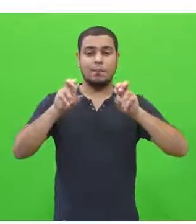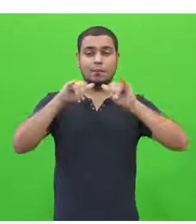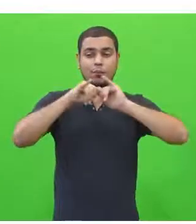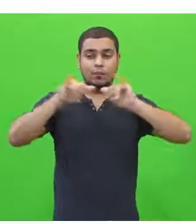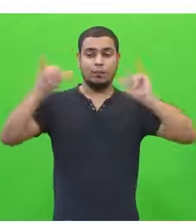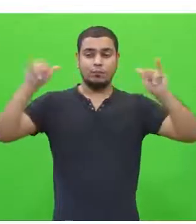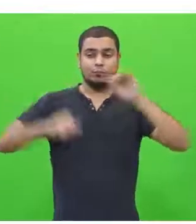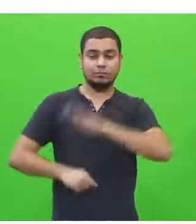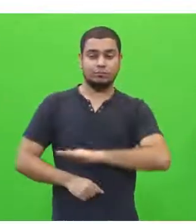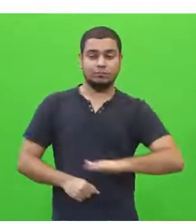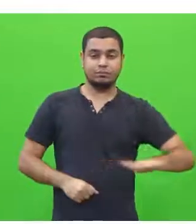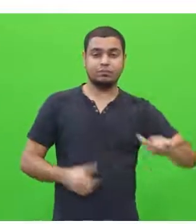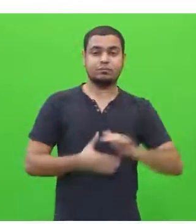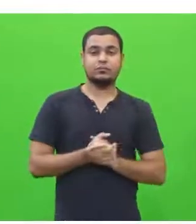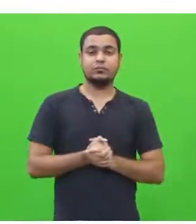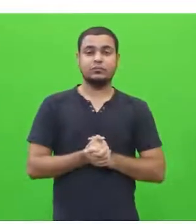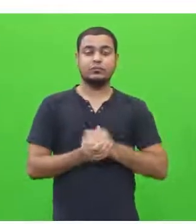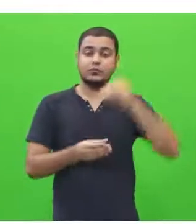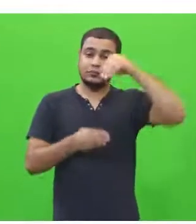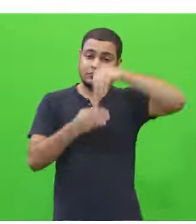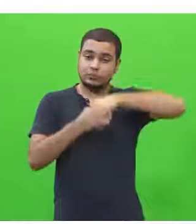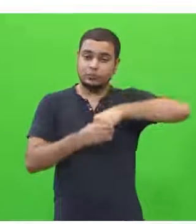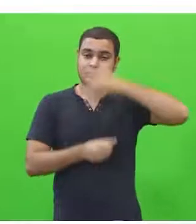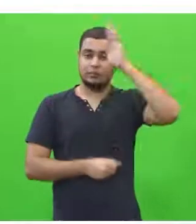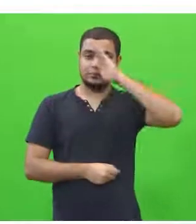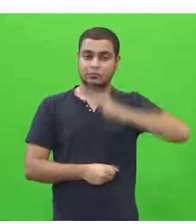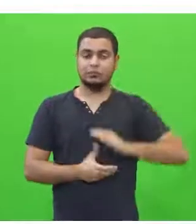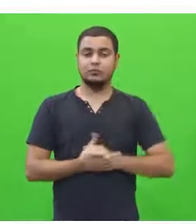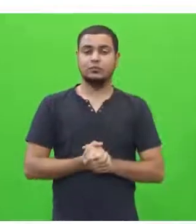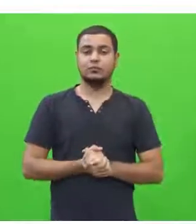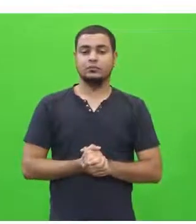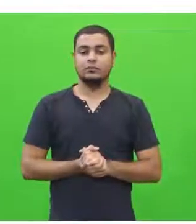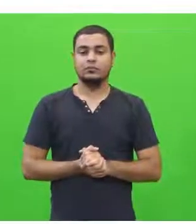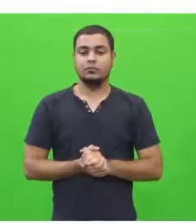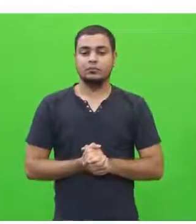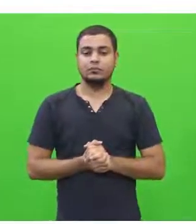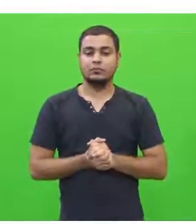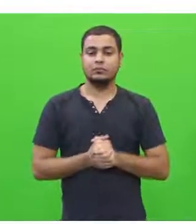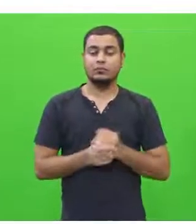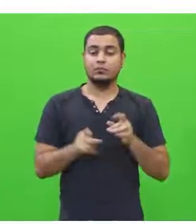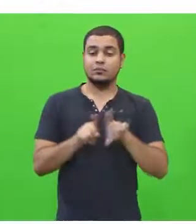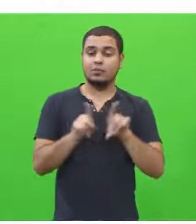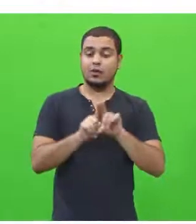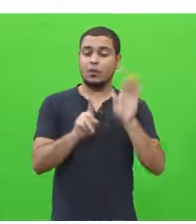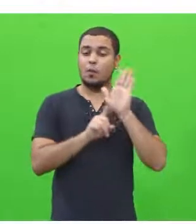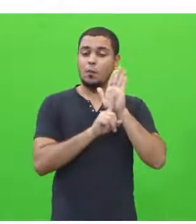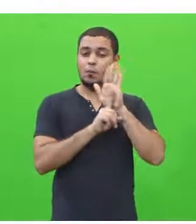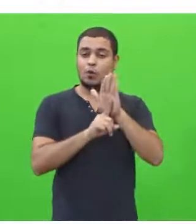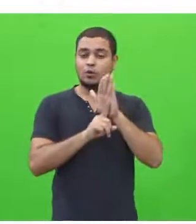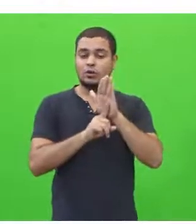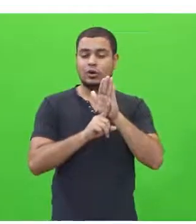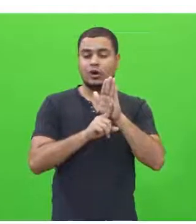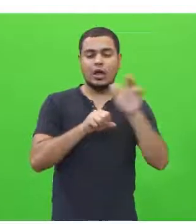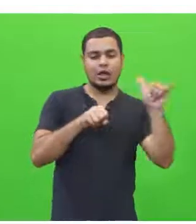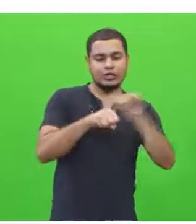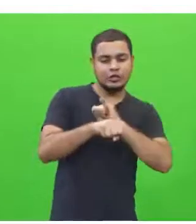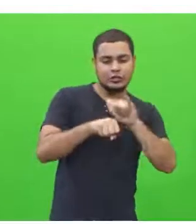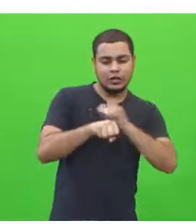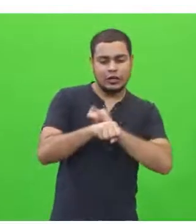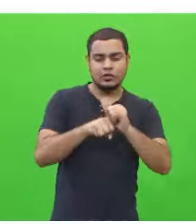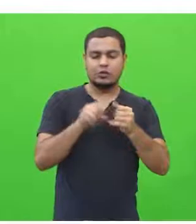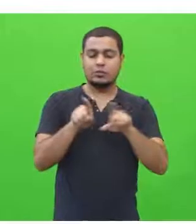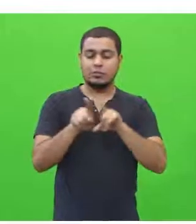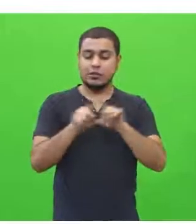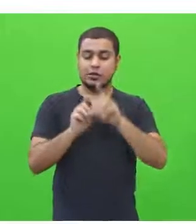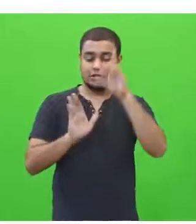em questão no Brasil. Apresentando proposta de intervenção que respeita os direitos humanos,